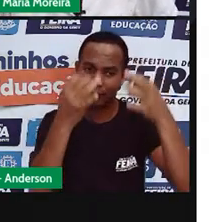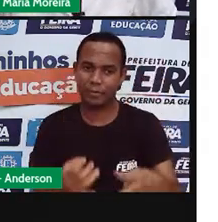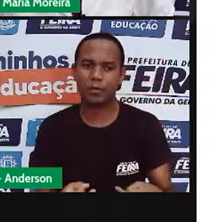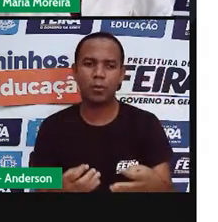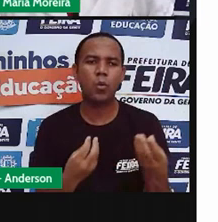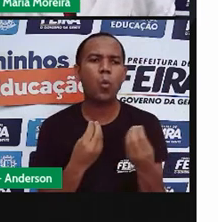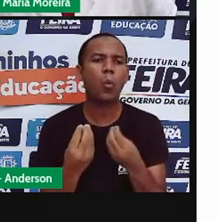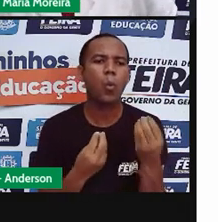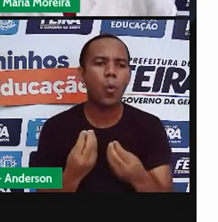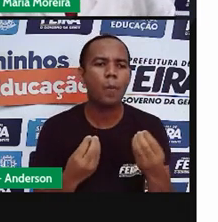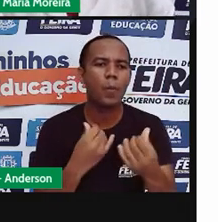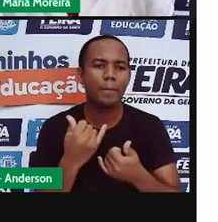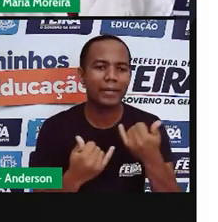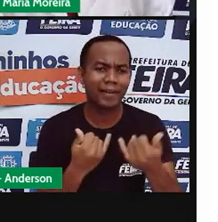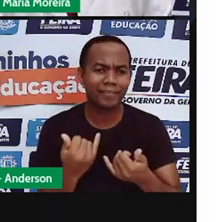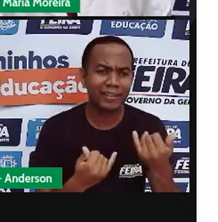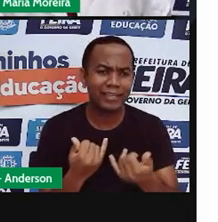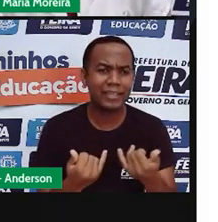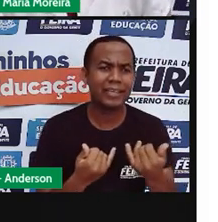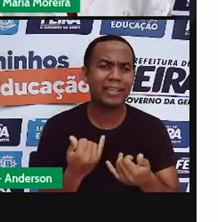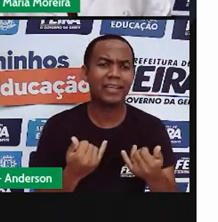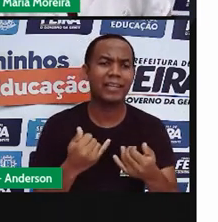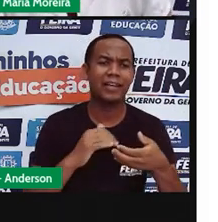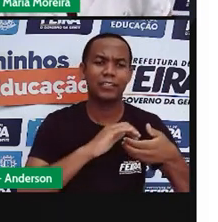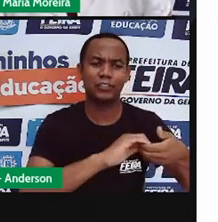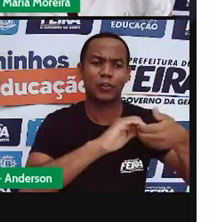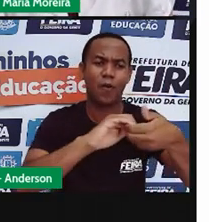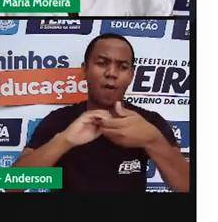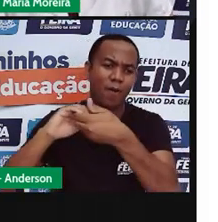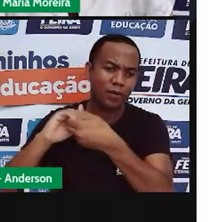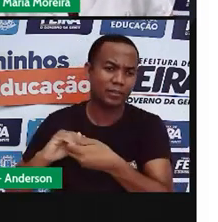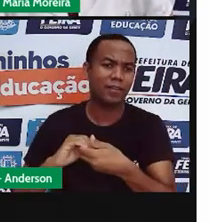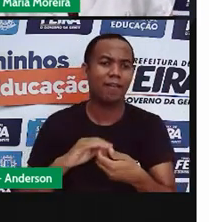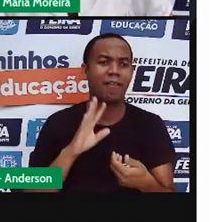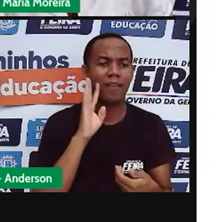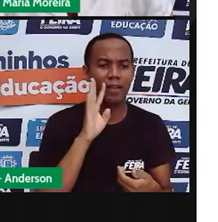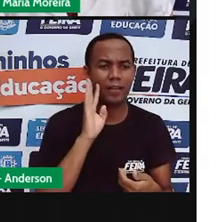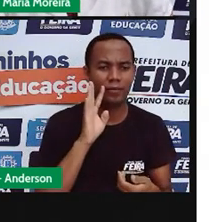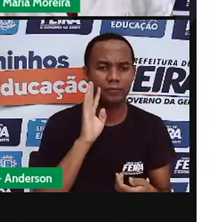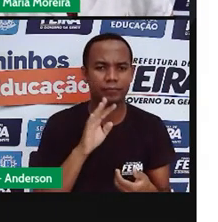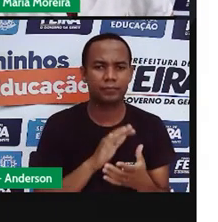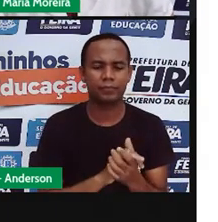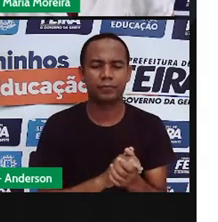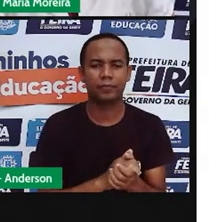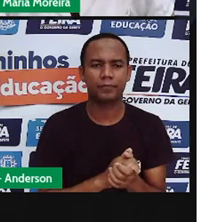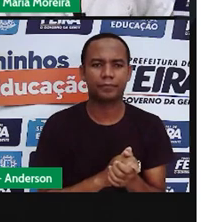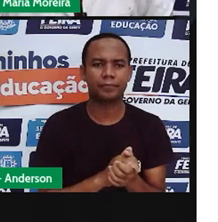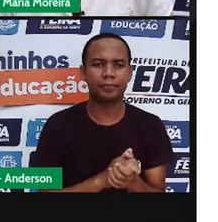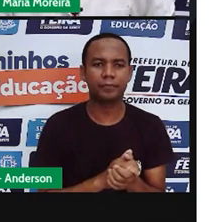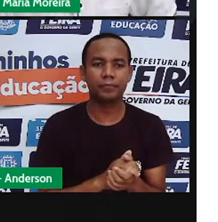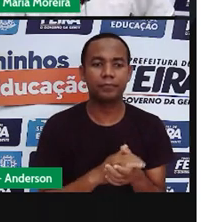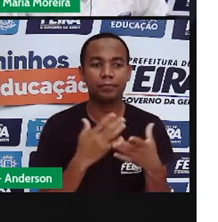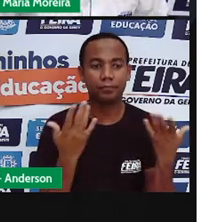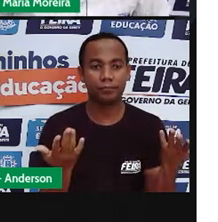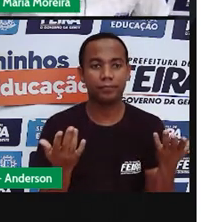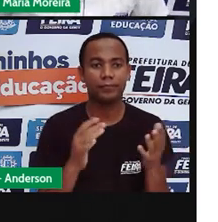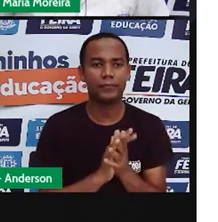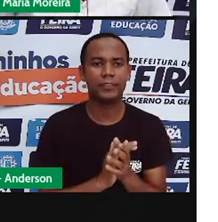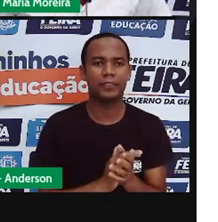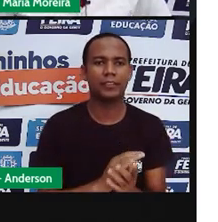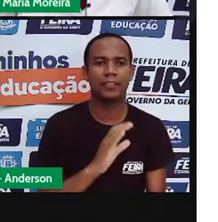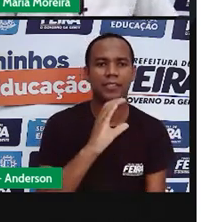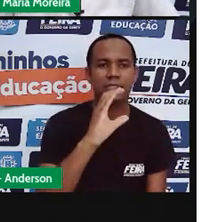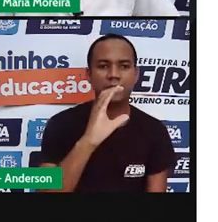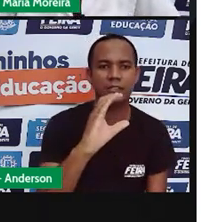brincadeiras. E o brincar de roda é uma delas. Bom, Cinco Marias.